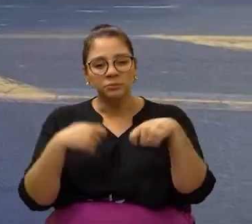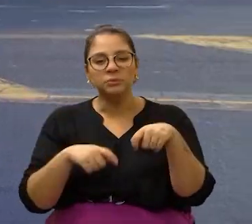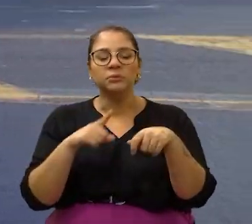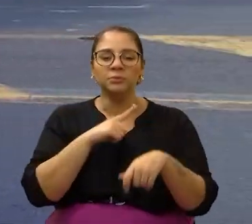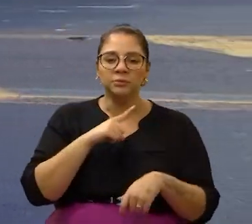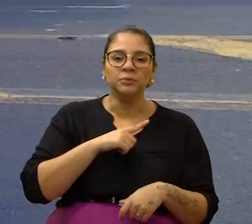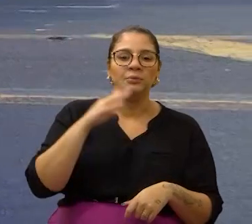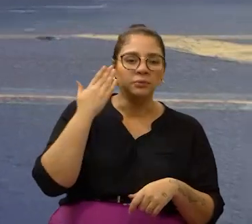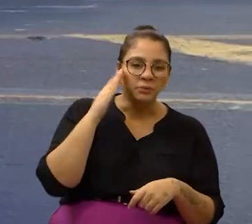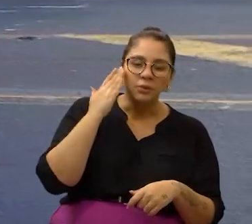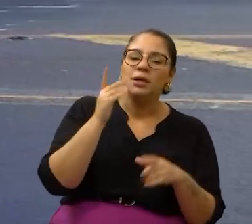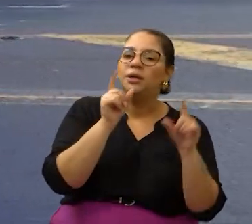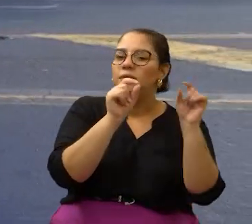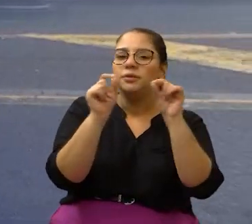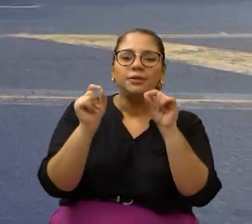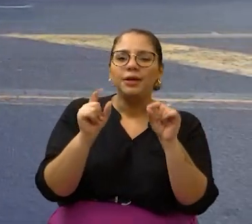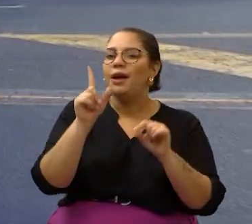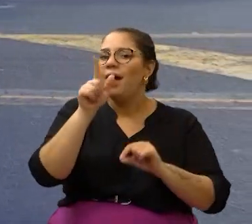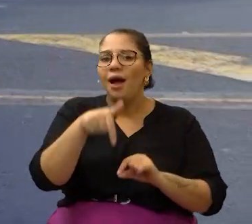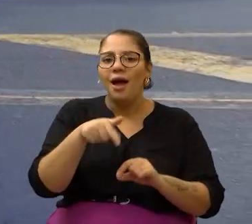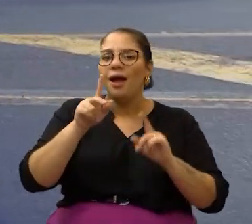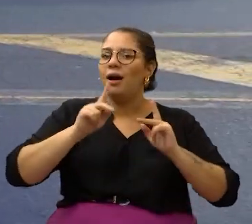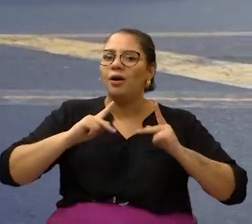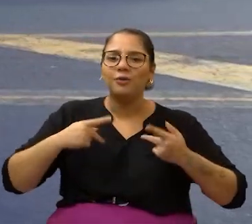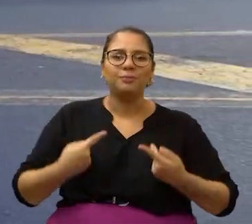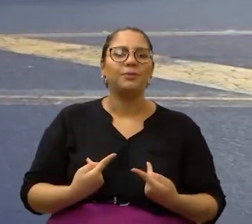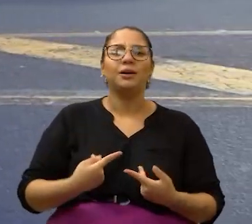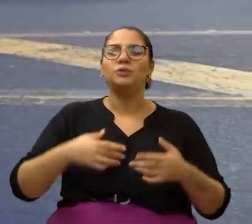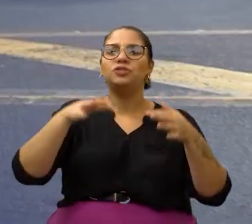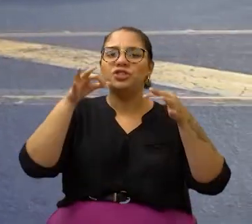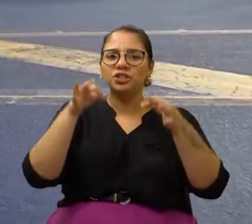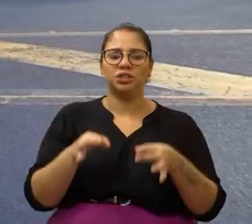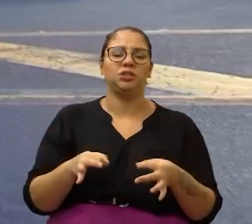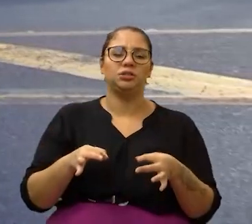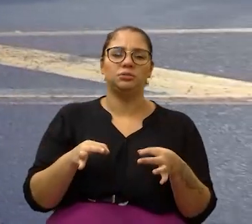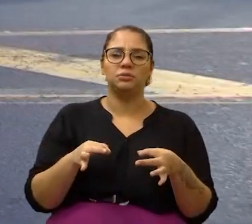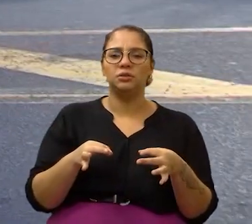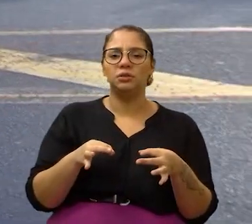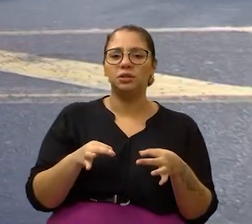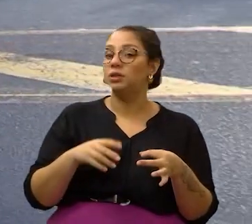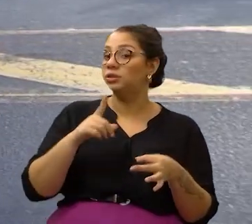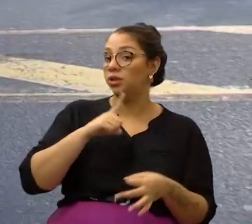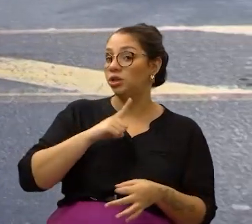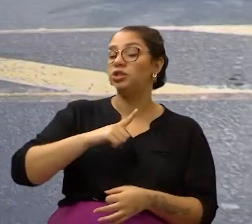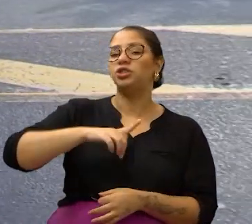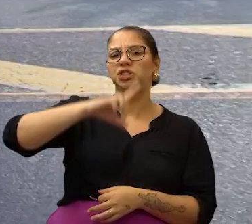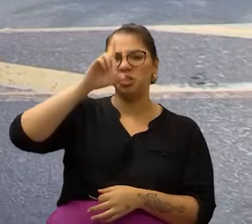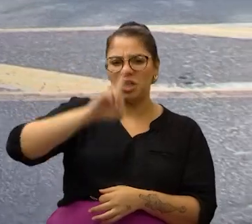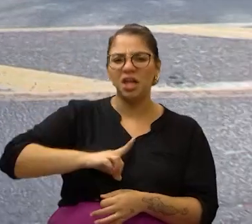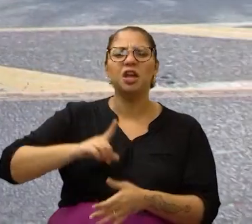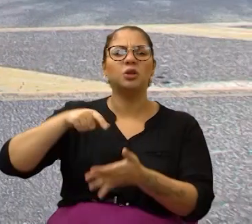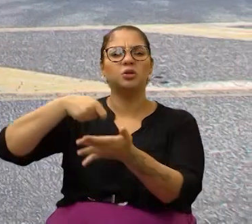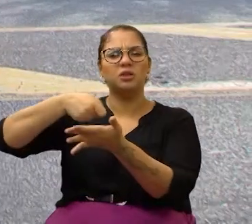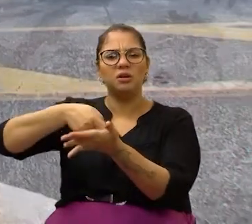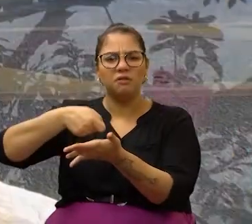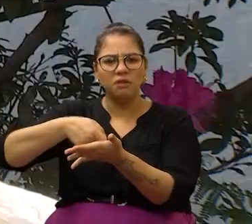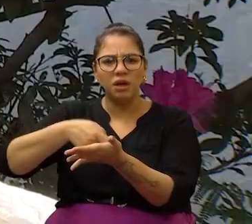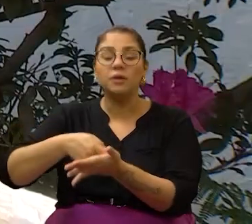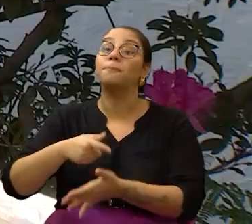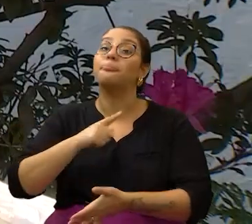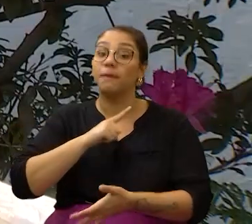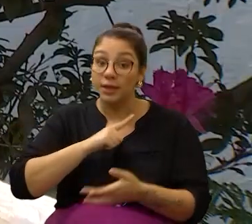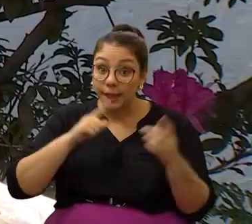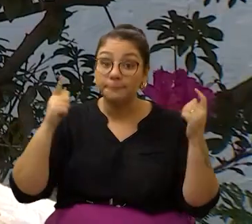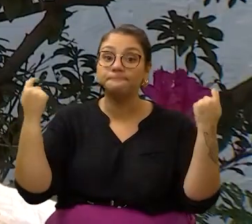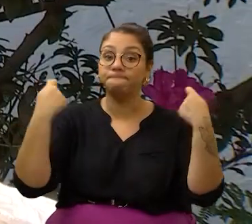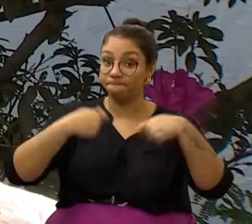capaz de entender que ele é um ser humano digno, tá? De direitos, de deveres e que ele tem